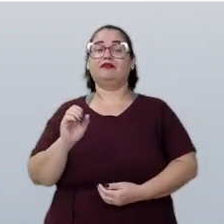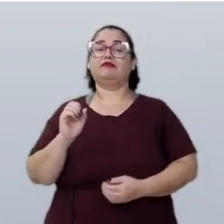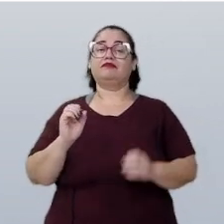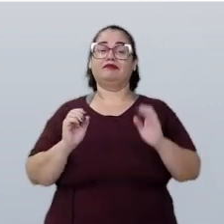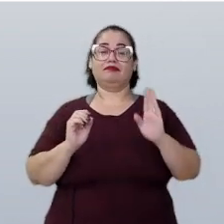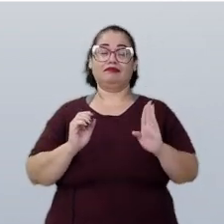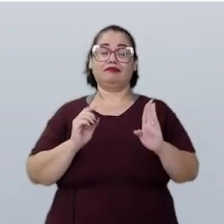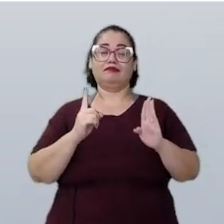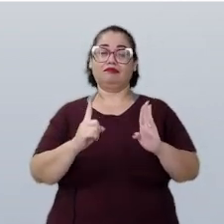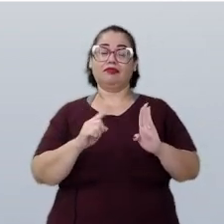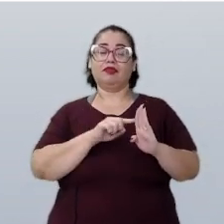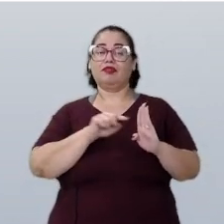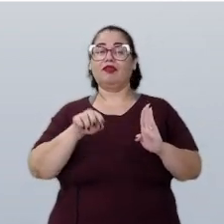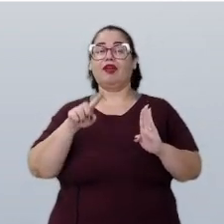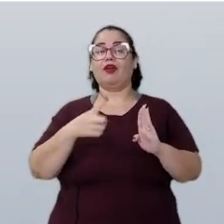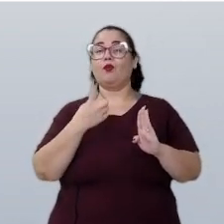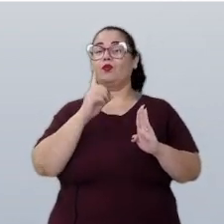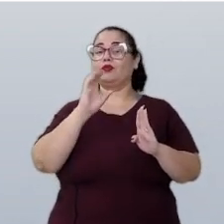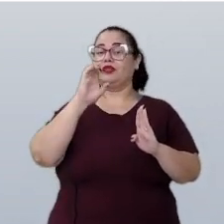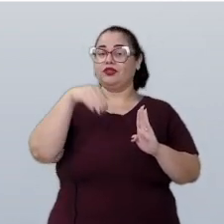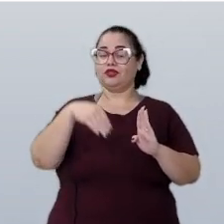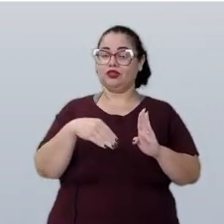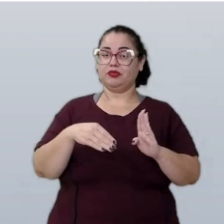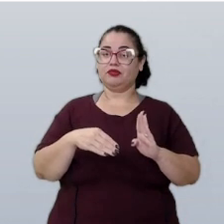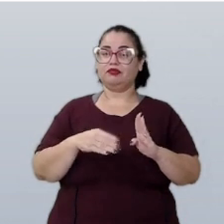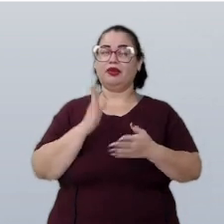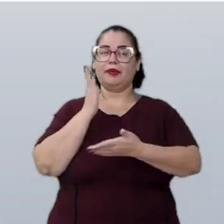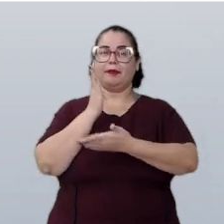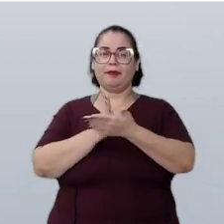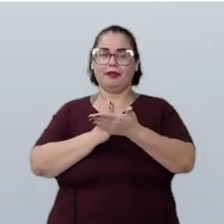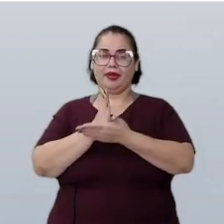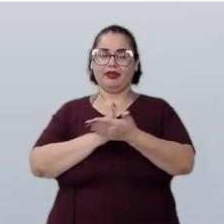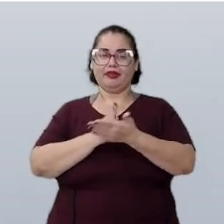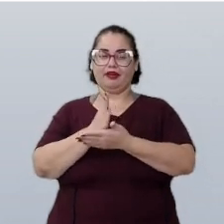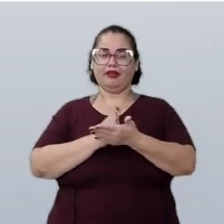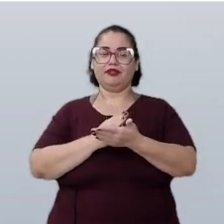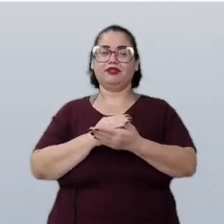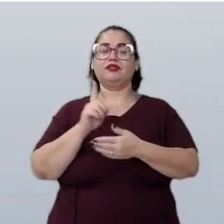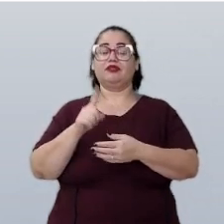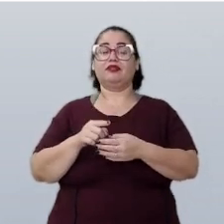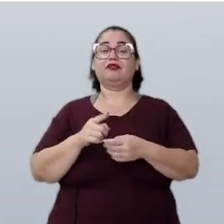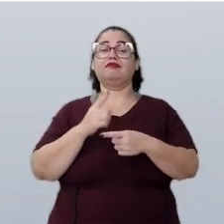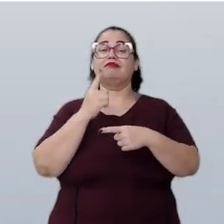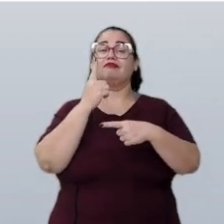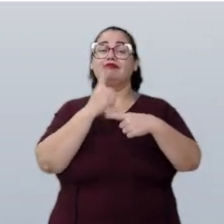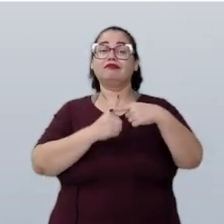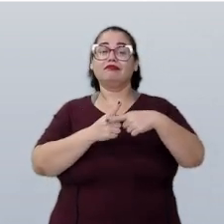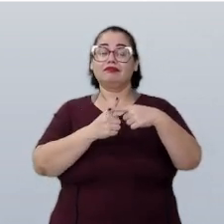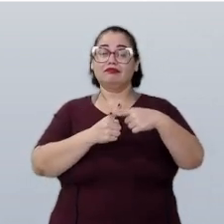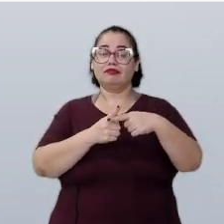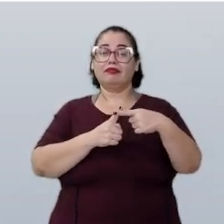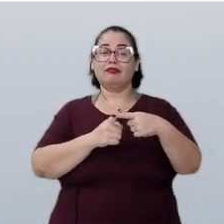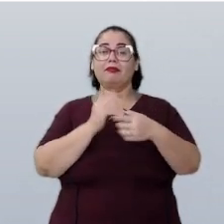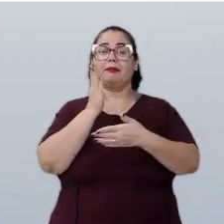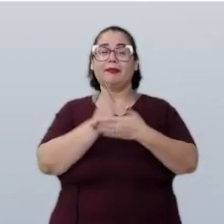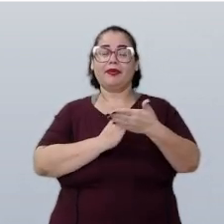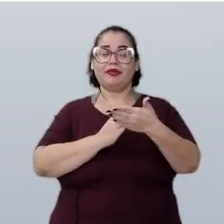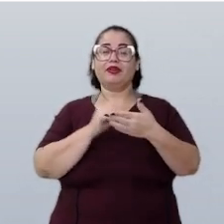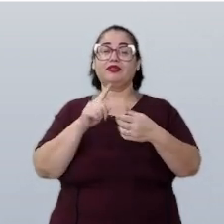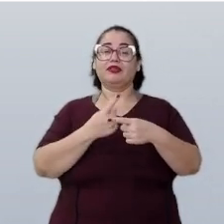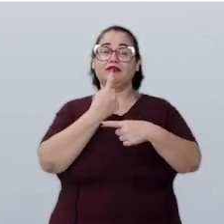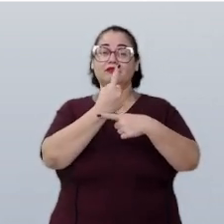representa um centímetro. A metade está representada por meio.